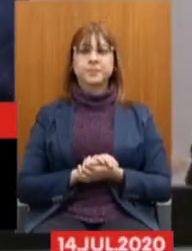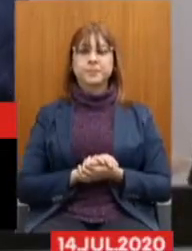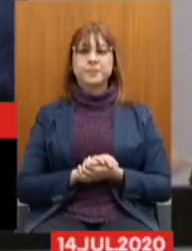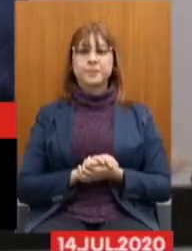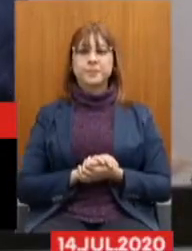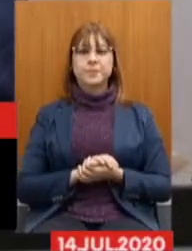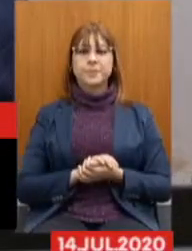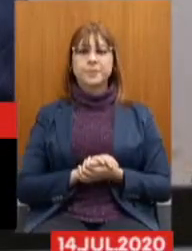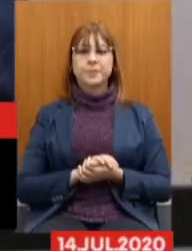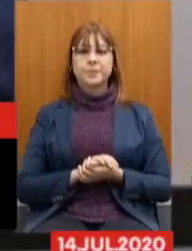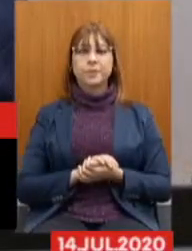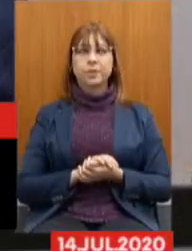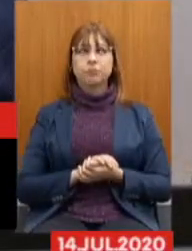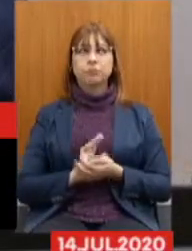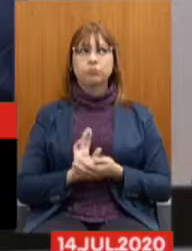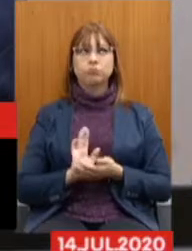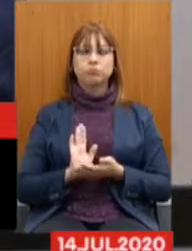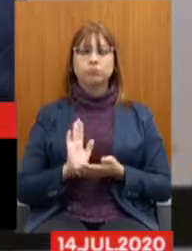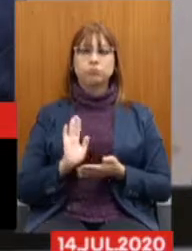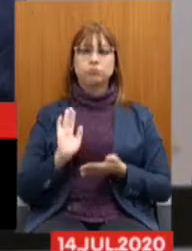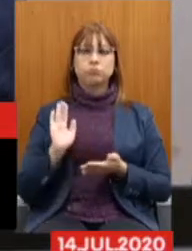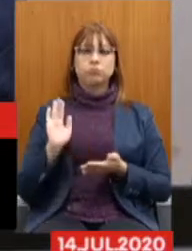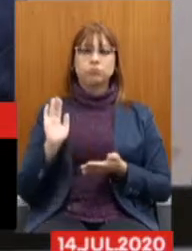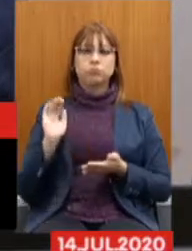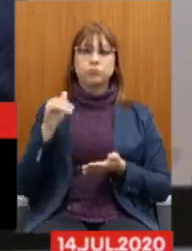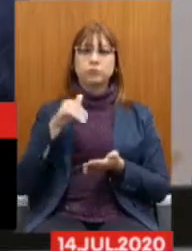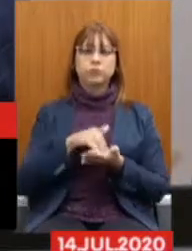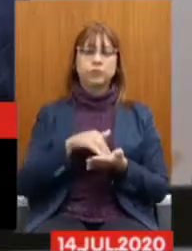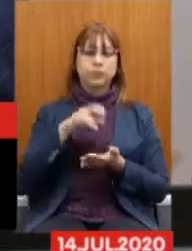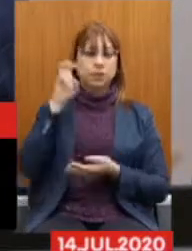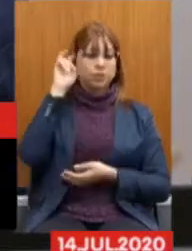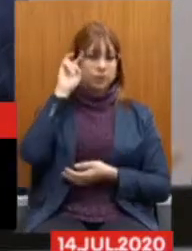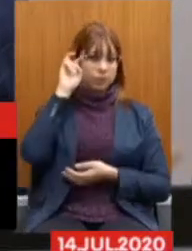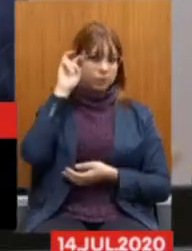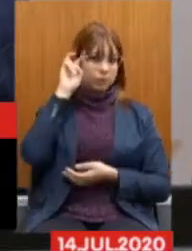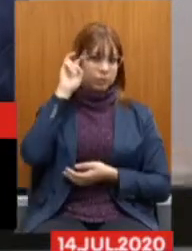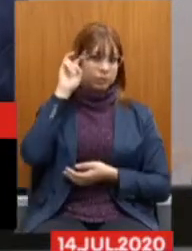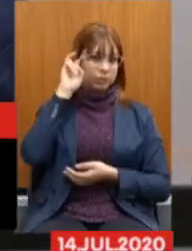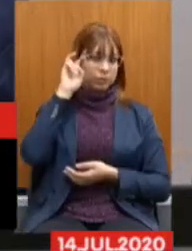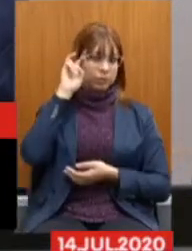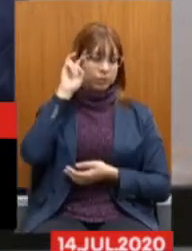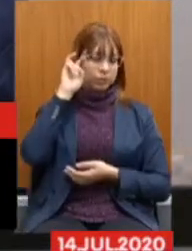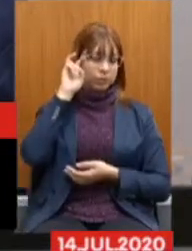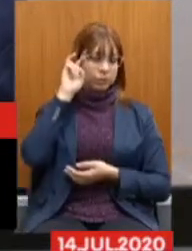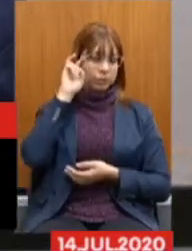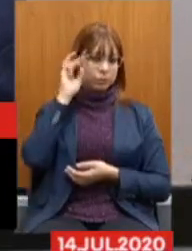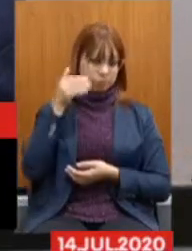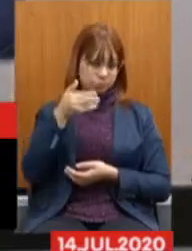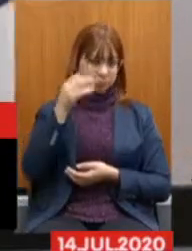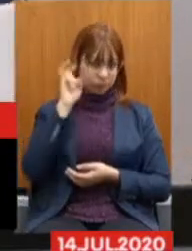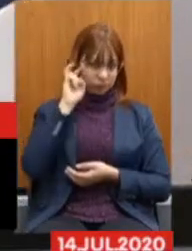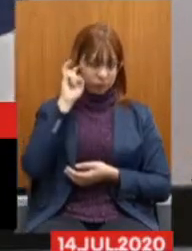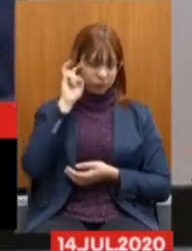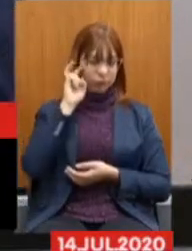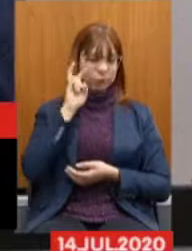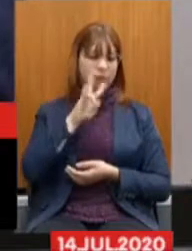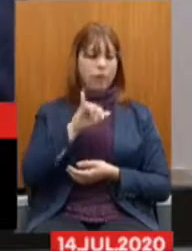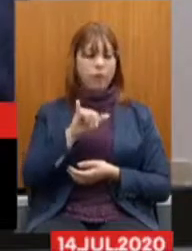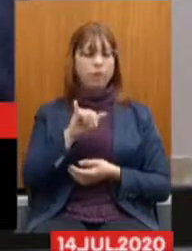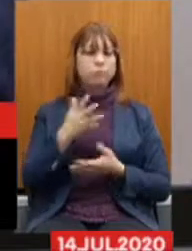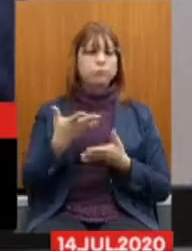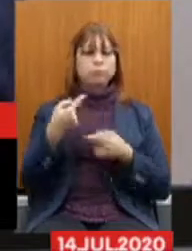No fim da quinta-feira de hoje, serão debatidos, na quinta-feira, na próxima quinta, vão ser debatidos